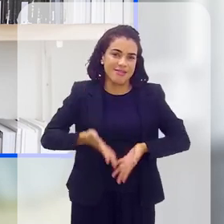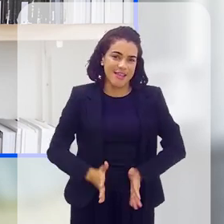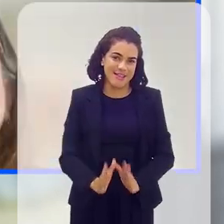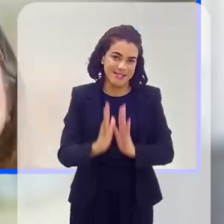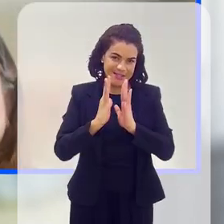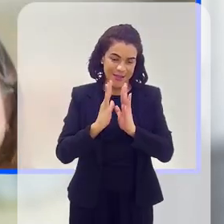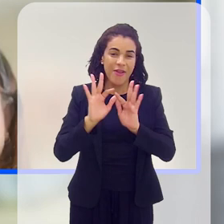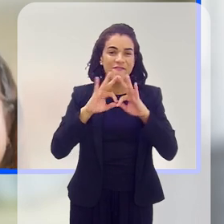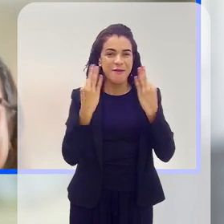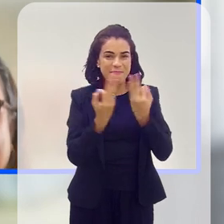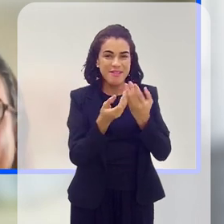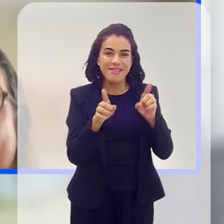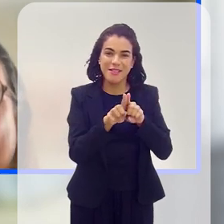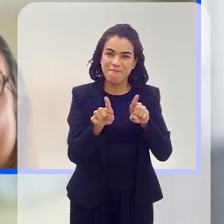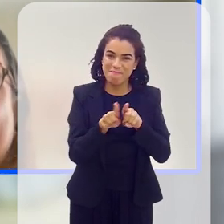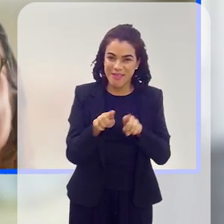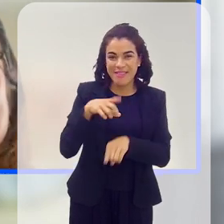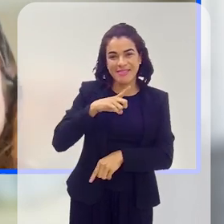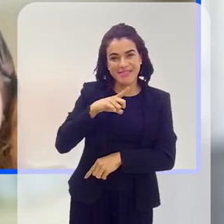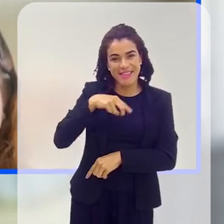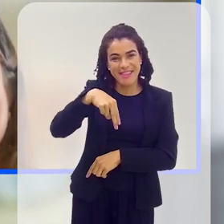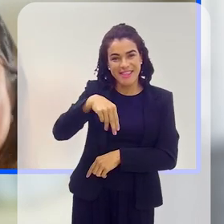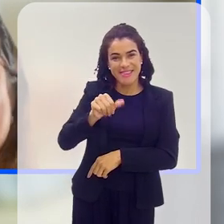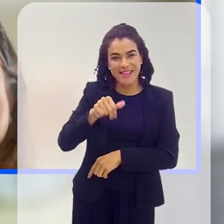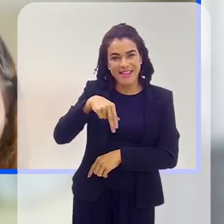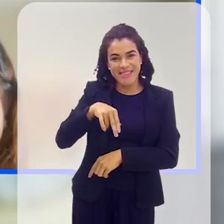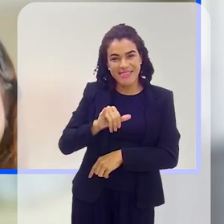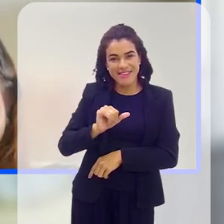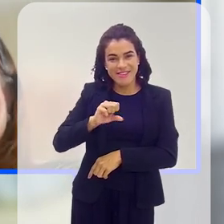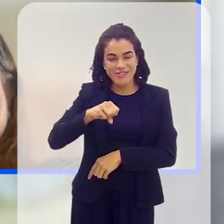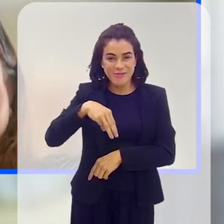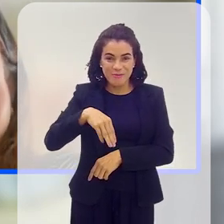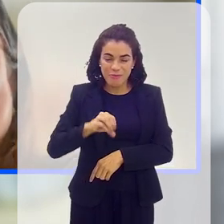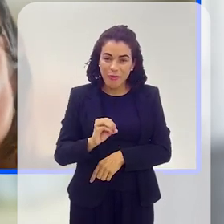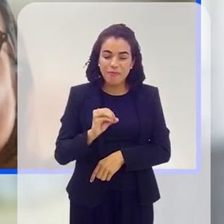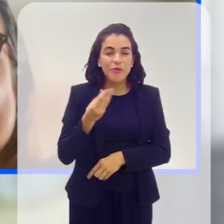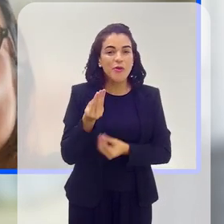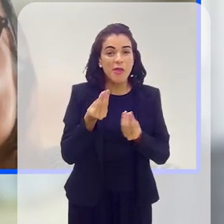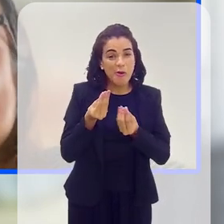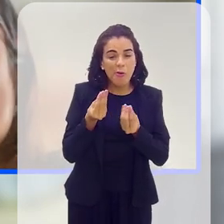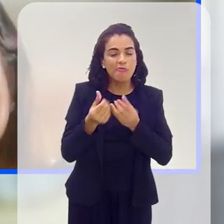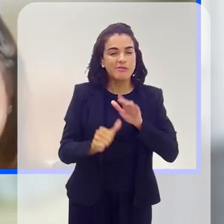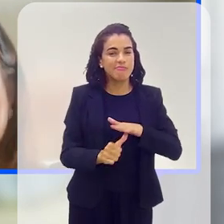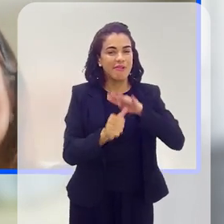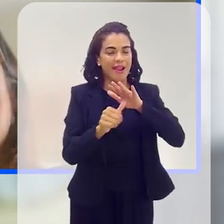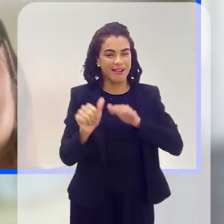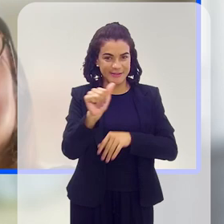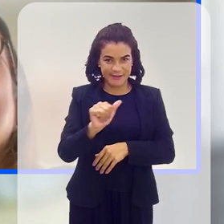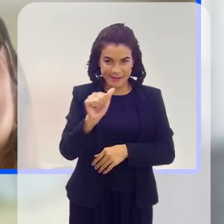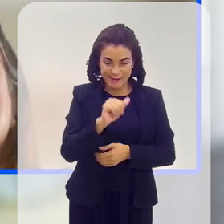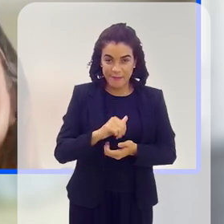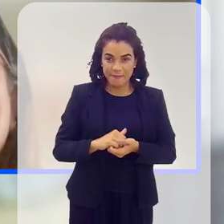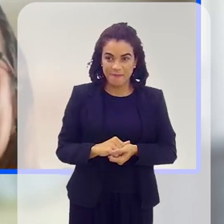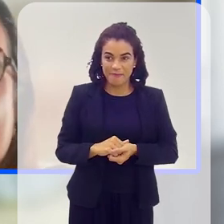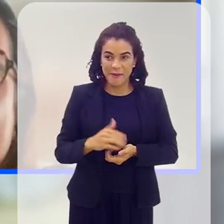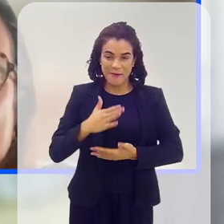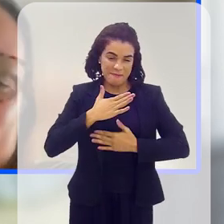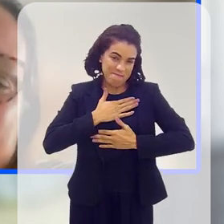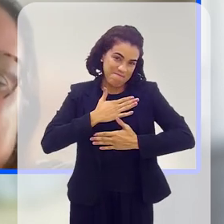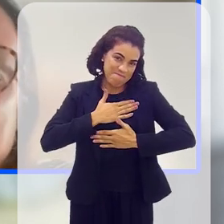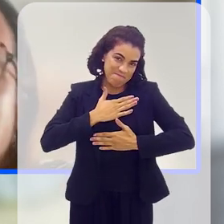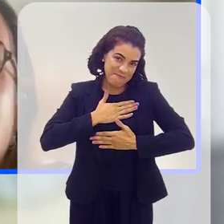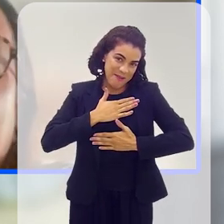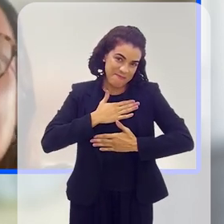da história da sua família que você chega aí a liderar a associação. É. É, para mim,